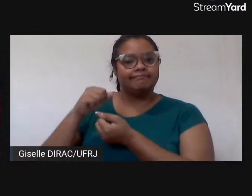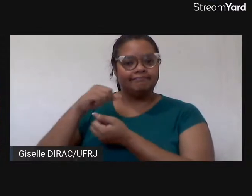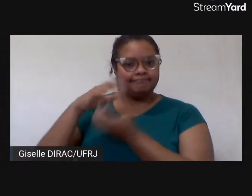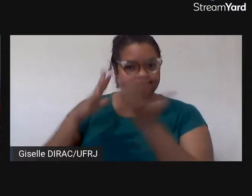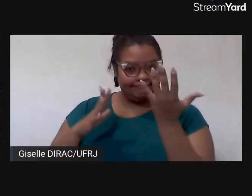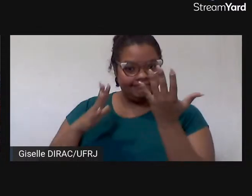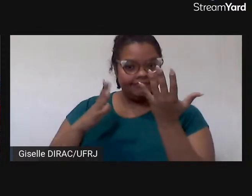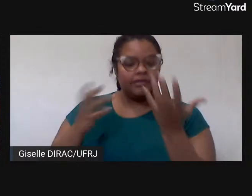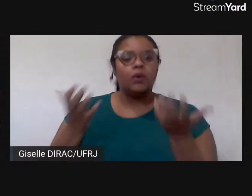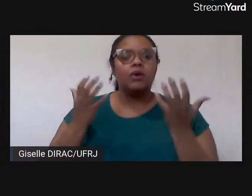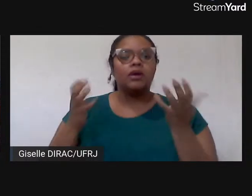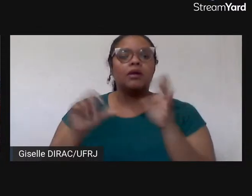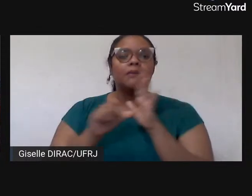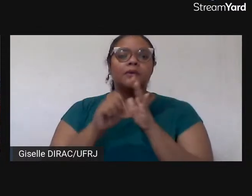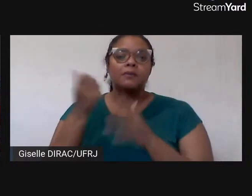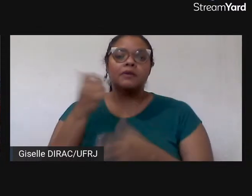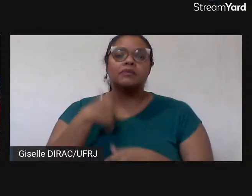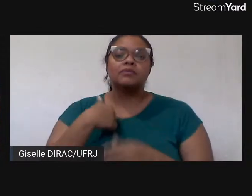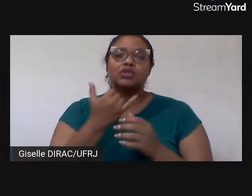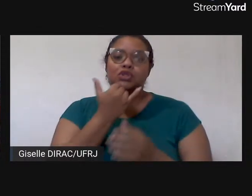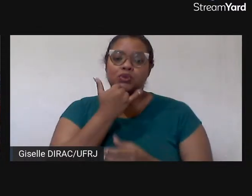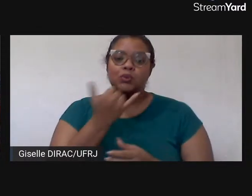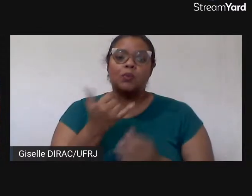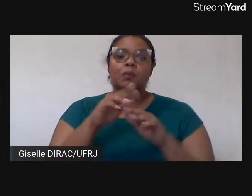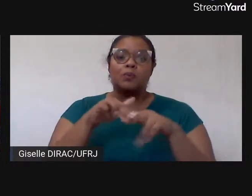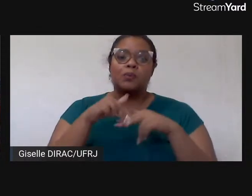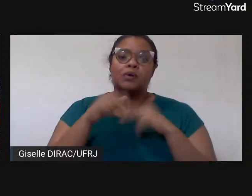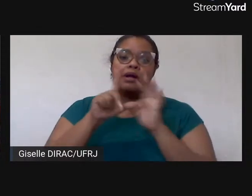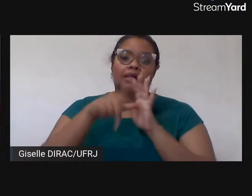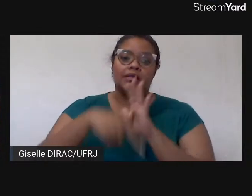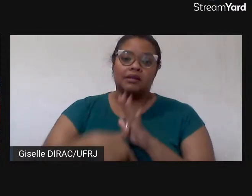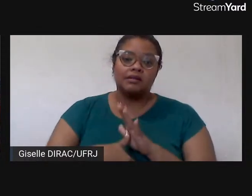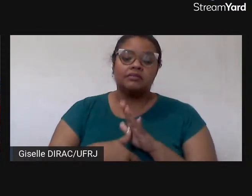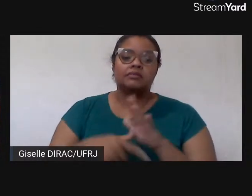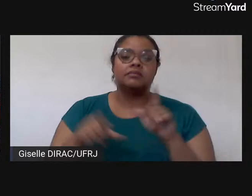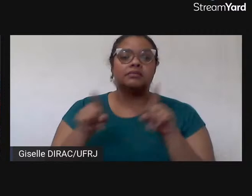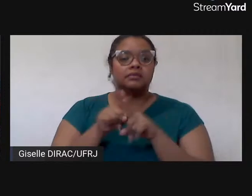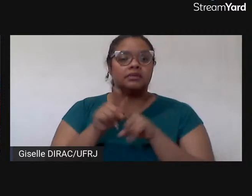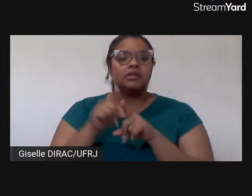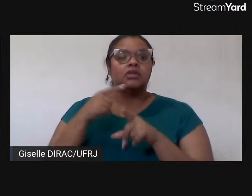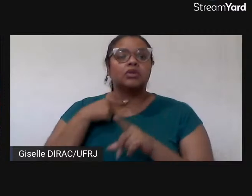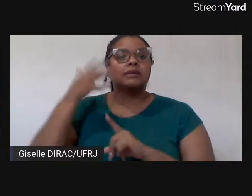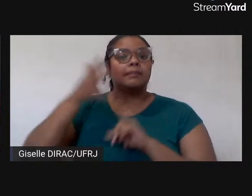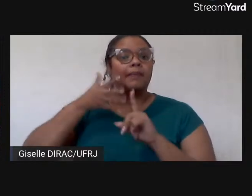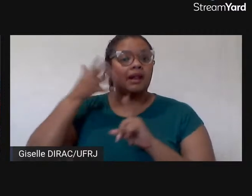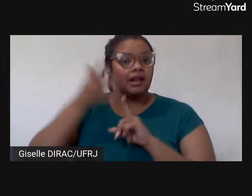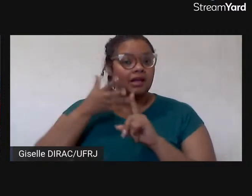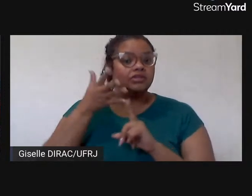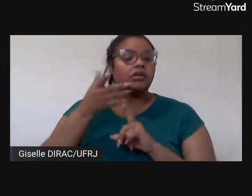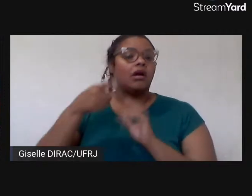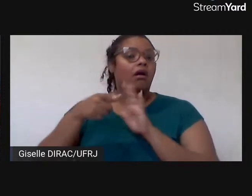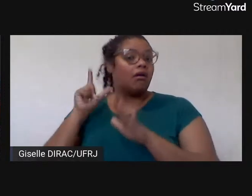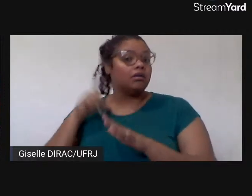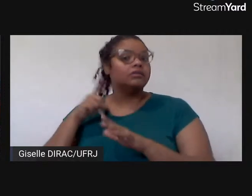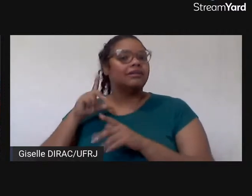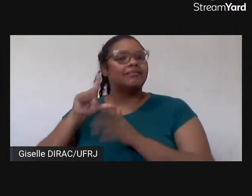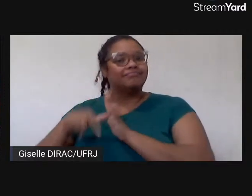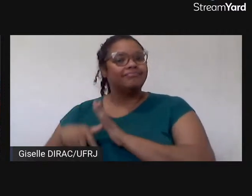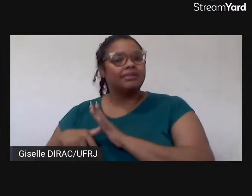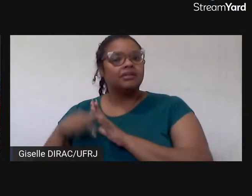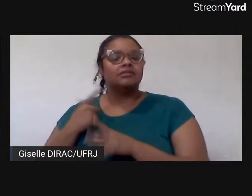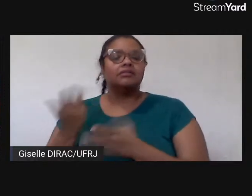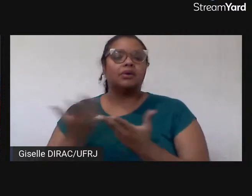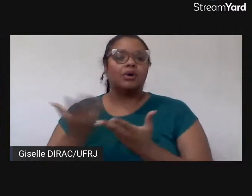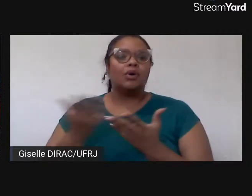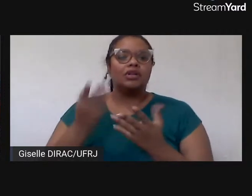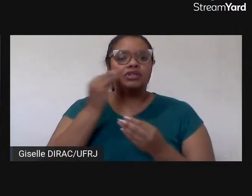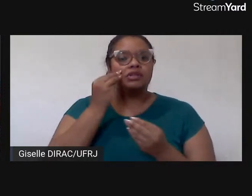A gente queria, em primeiro lugar, pedir desculpa pelo atraso. A nossa palestra anterior atrasou um pouquinho e a gente estava agora tentando